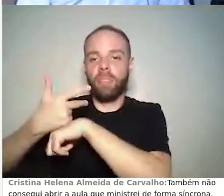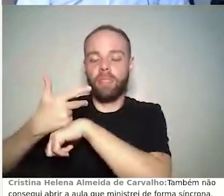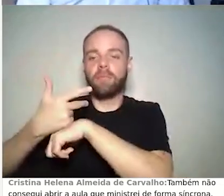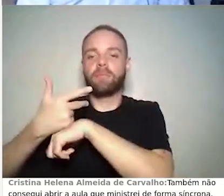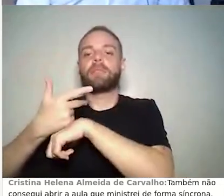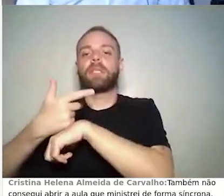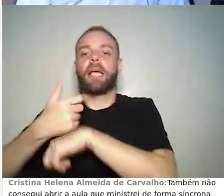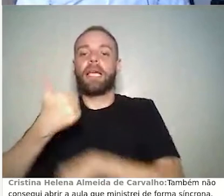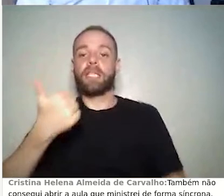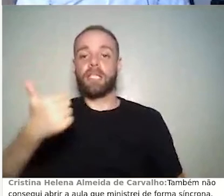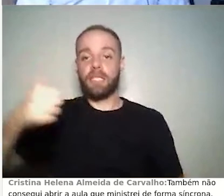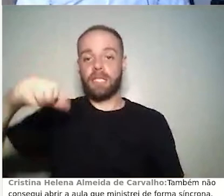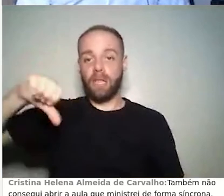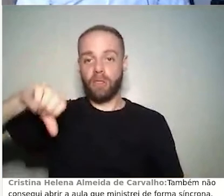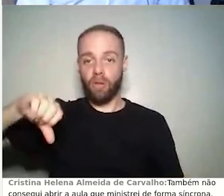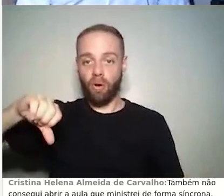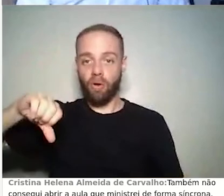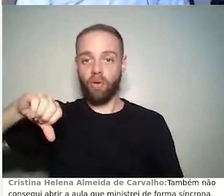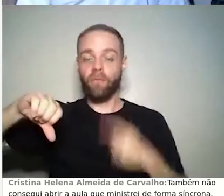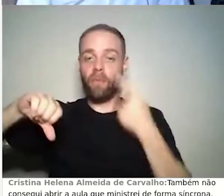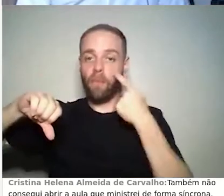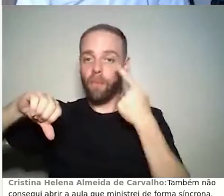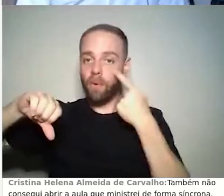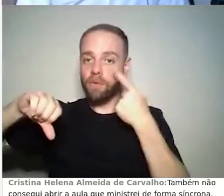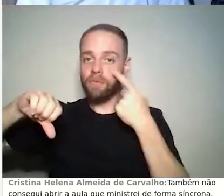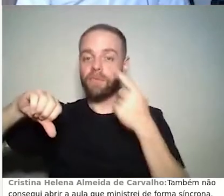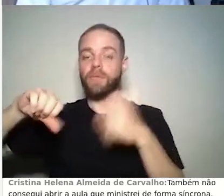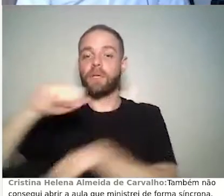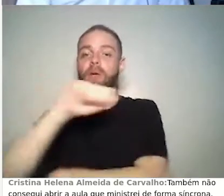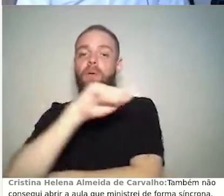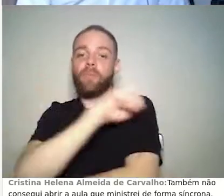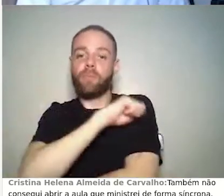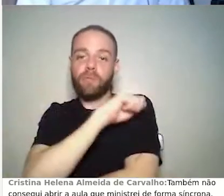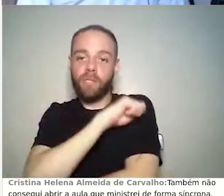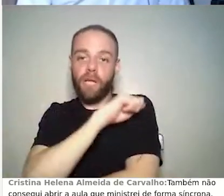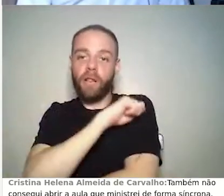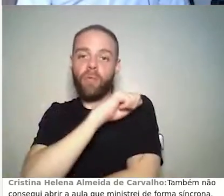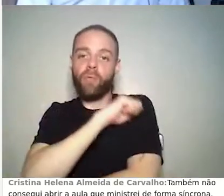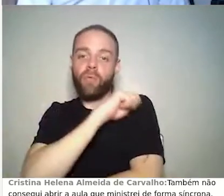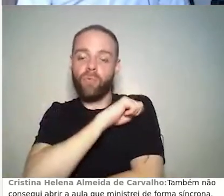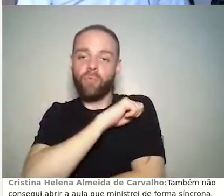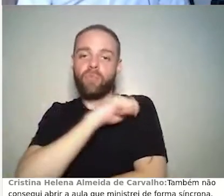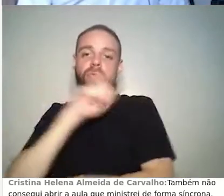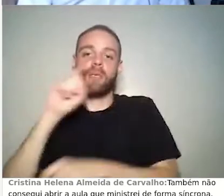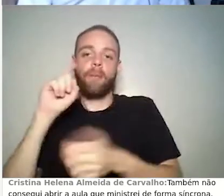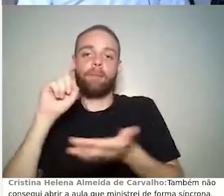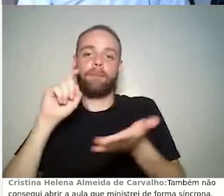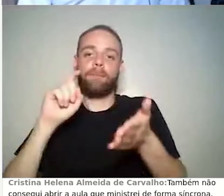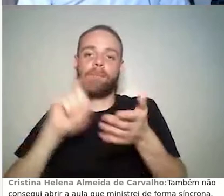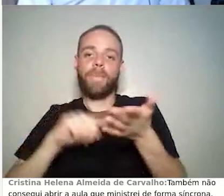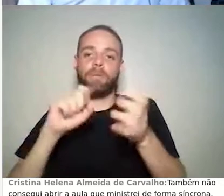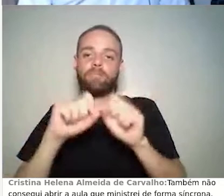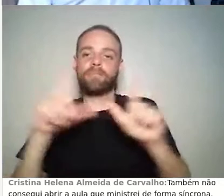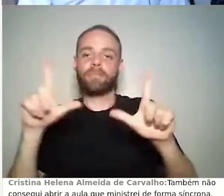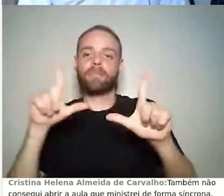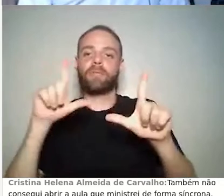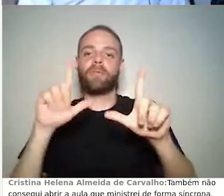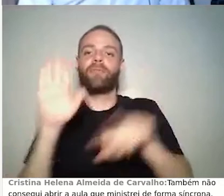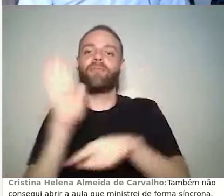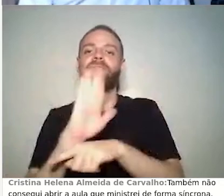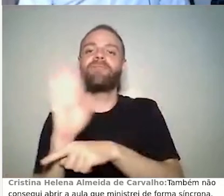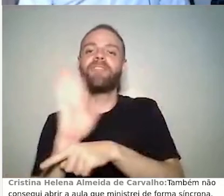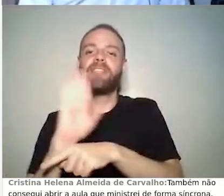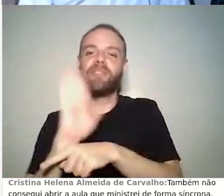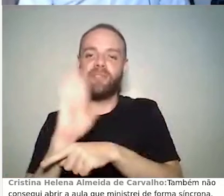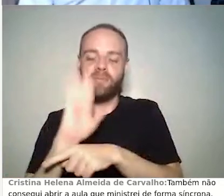verificar como a turma agiu no dia 19, selecionar só os logs desse, eu posso também selecionar os logs